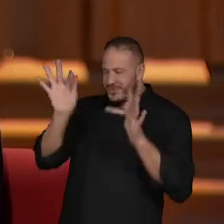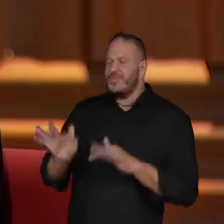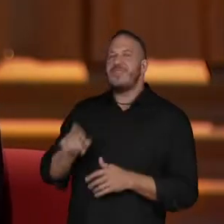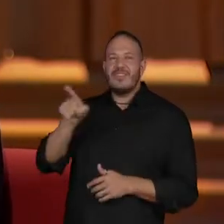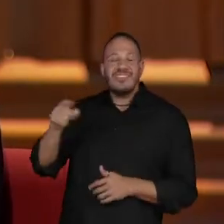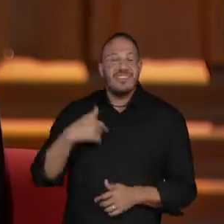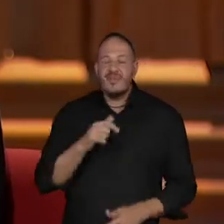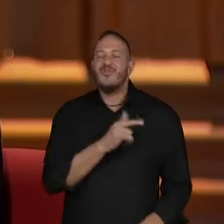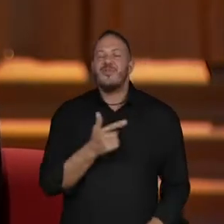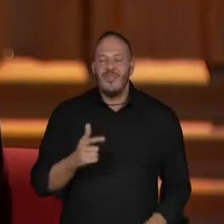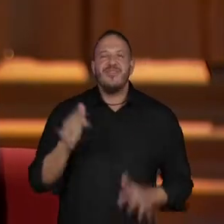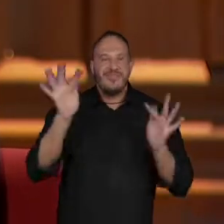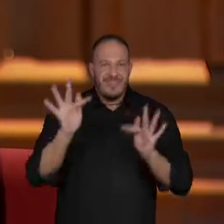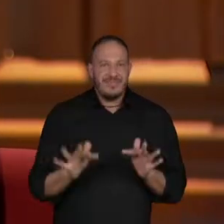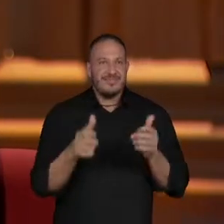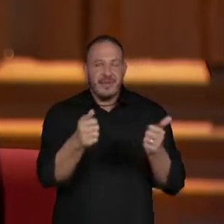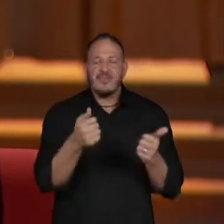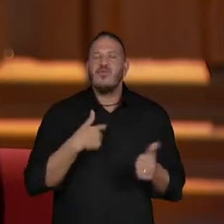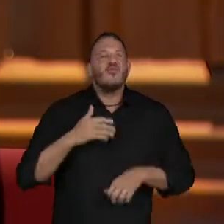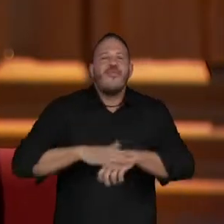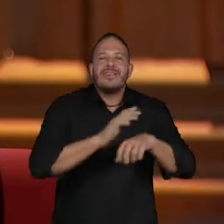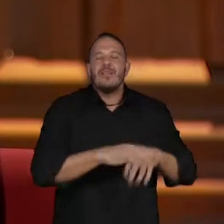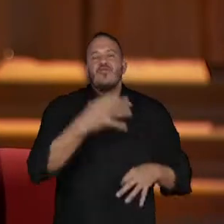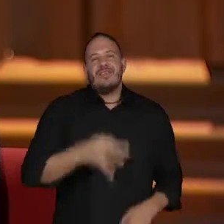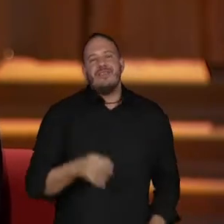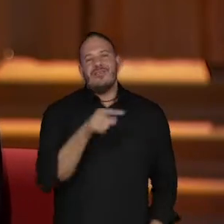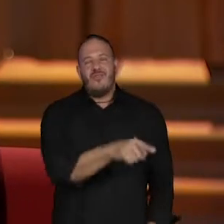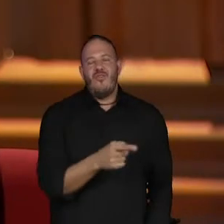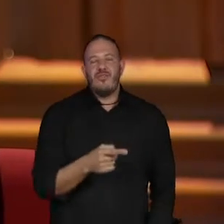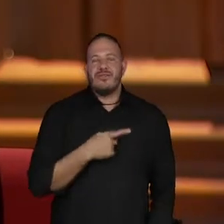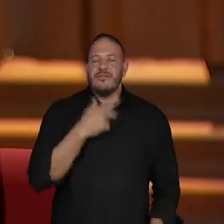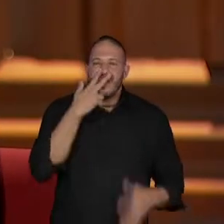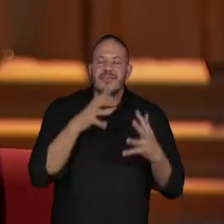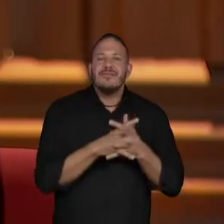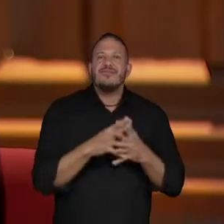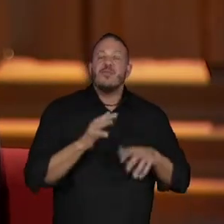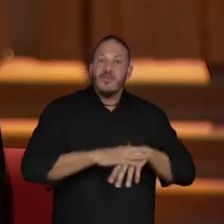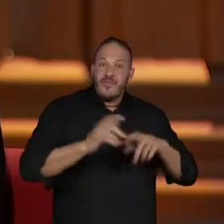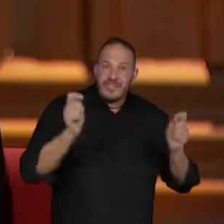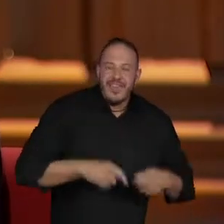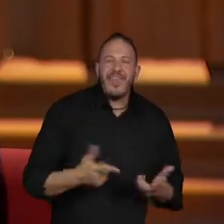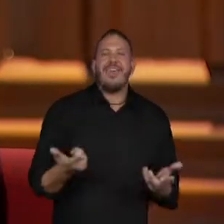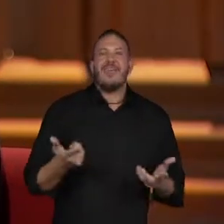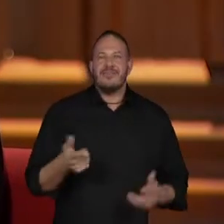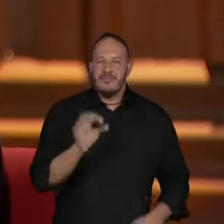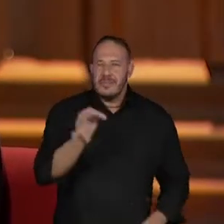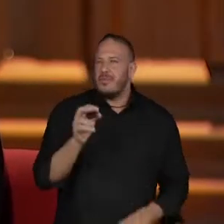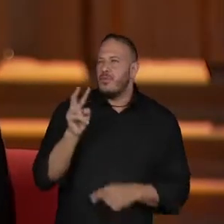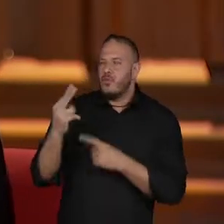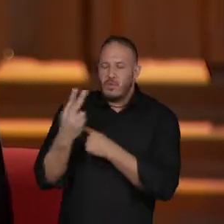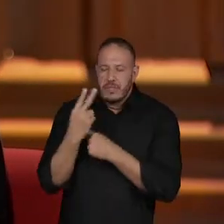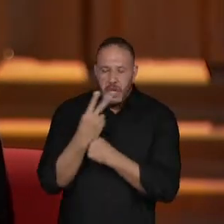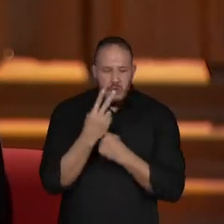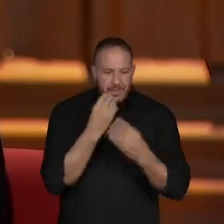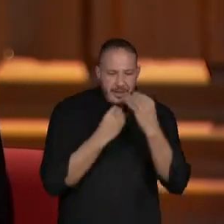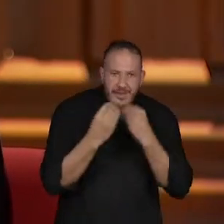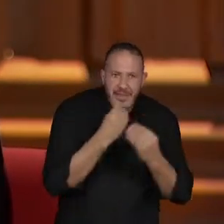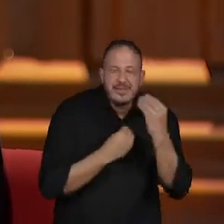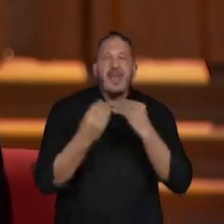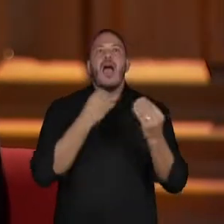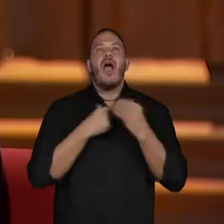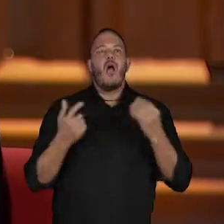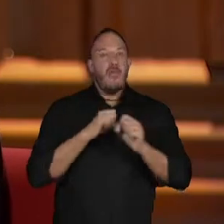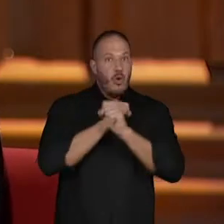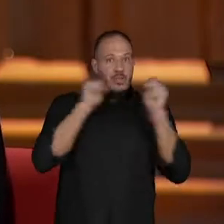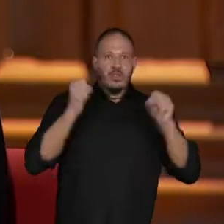não estou, é porque eu não estou fazendo direito esse negócio, eu não estou fazendo yoga o suficiente, cuidando da minha alimentação e acordando